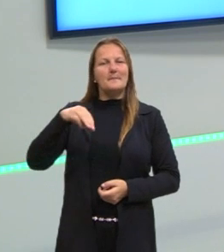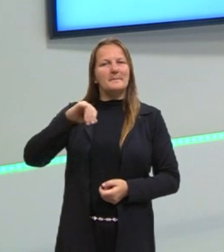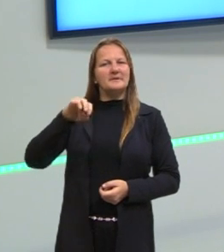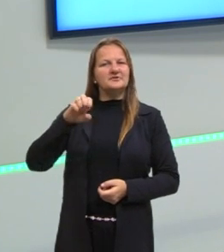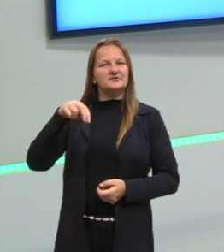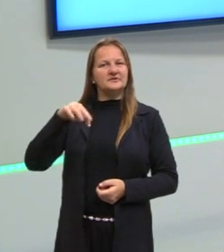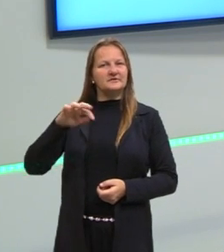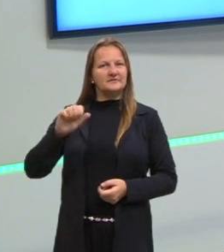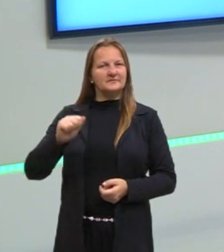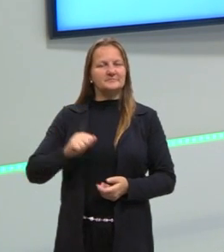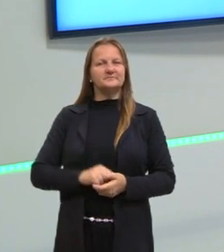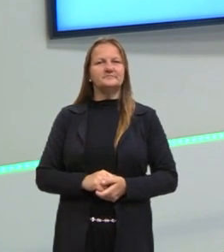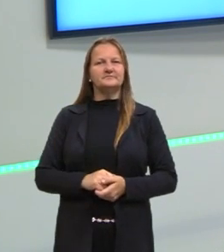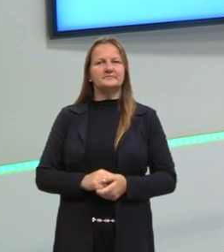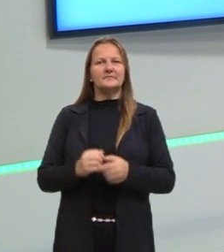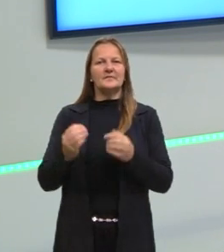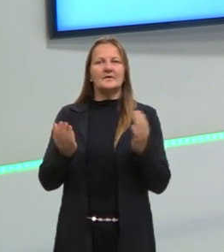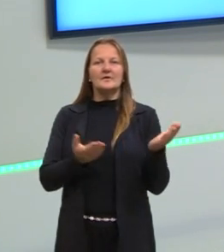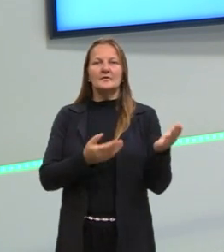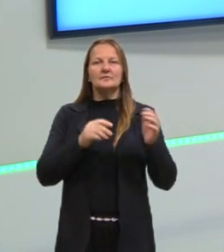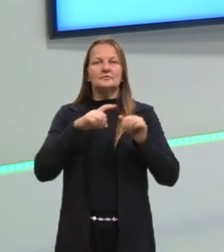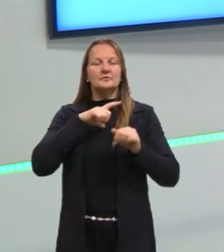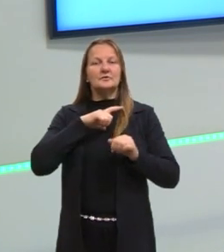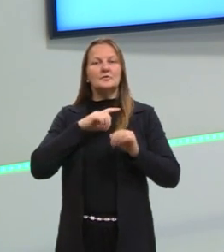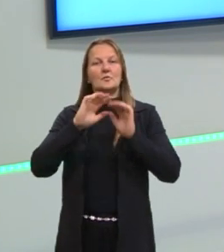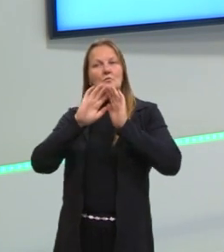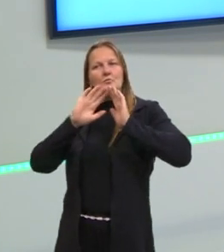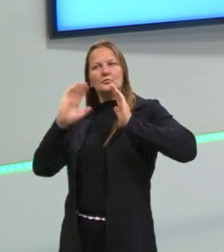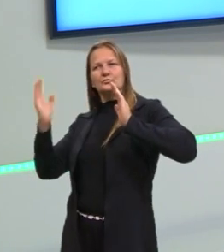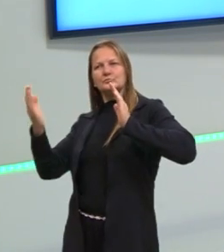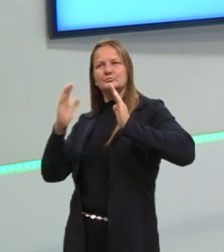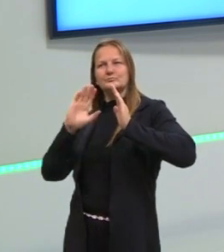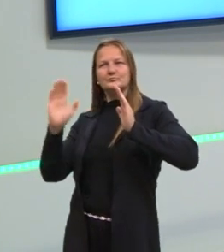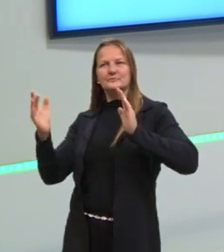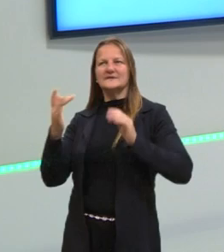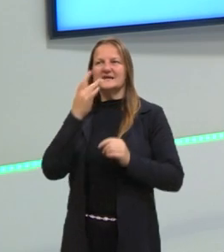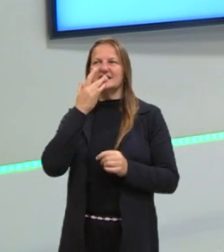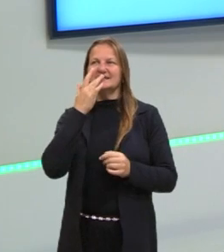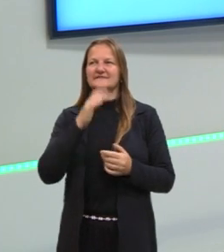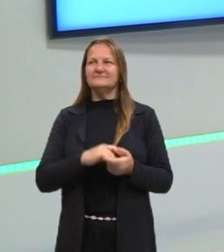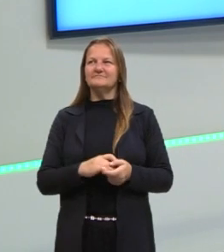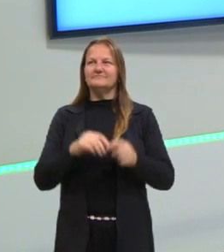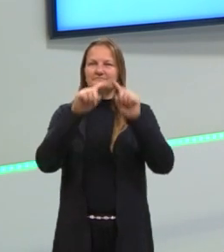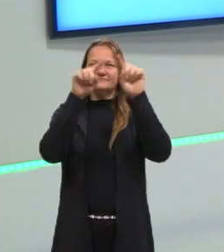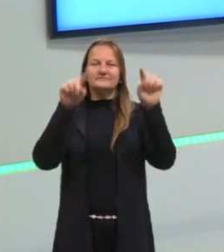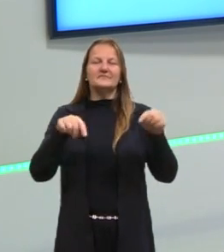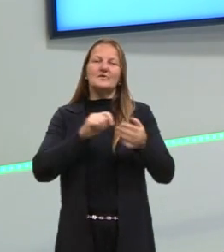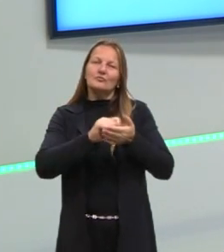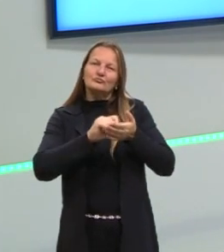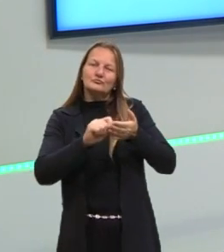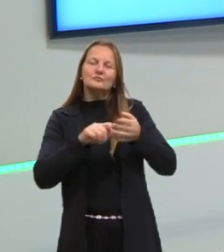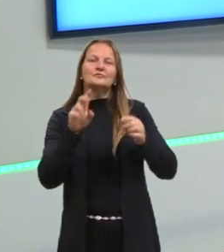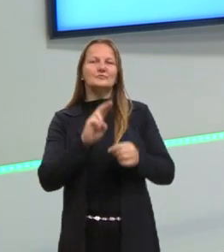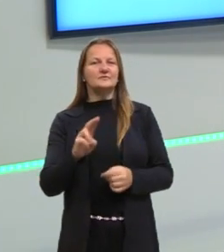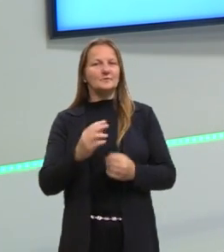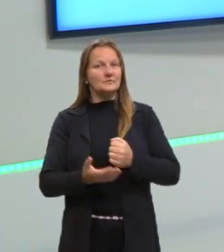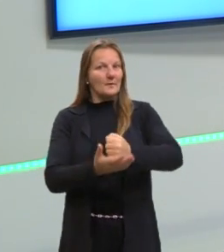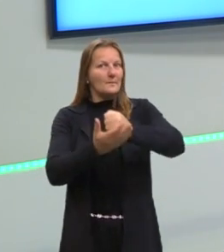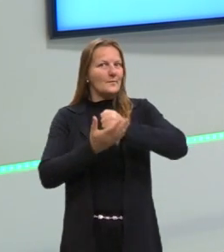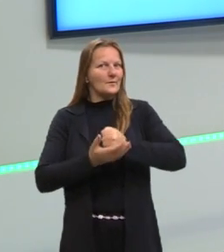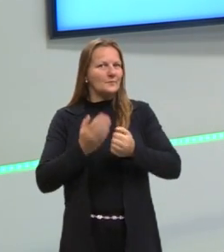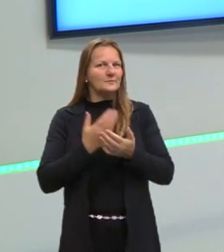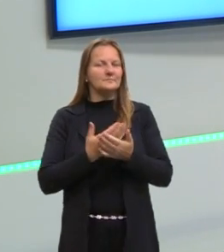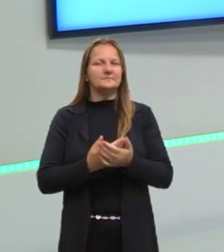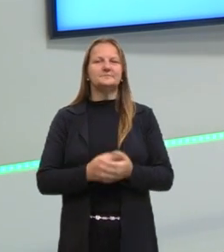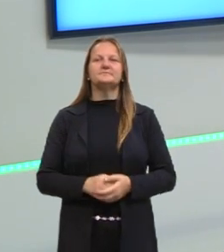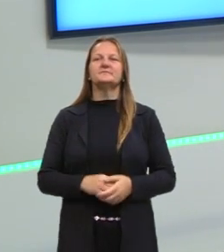do pré-ENEM. E aqui no estúdio nós temos um longo painel branco, que nós escrevemos também, usamos de auxílio para a aula.